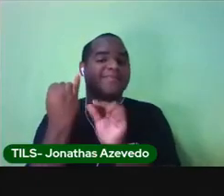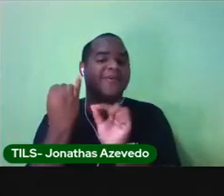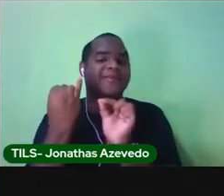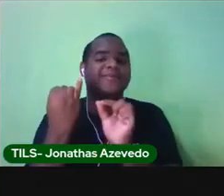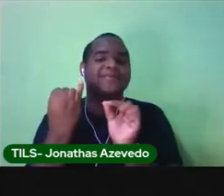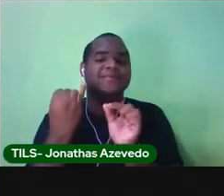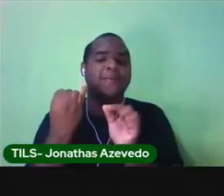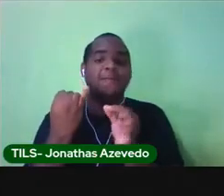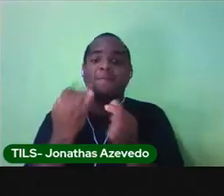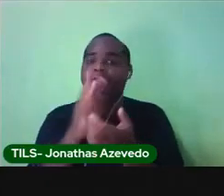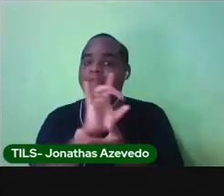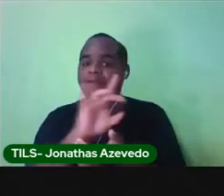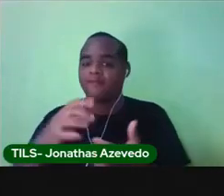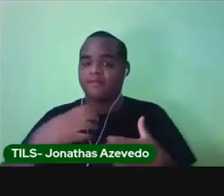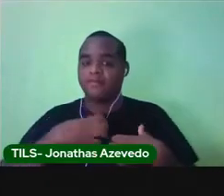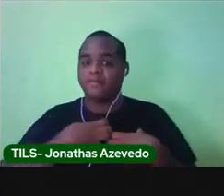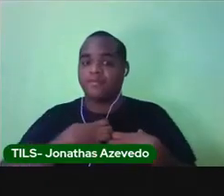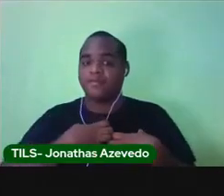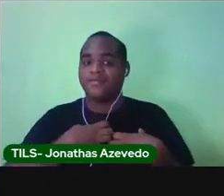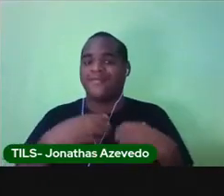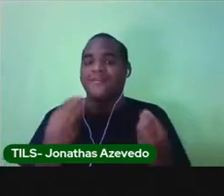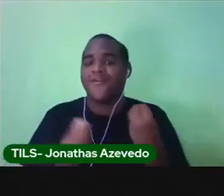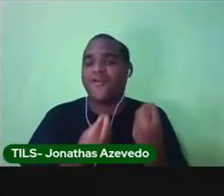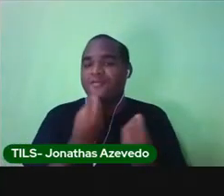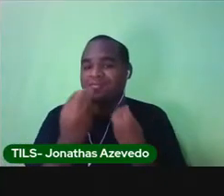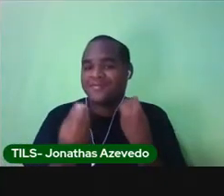Como você está se sentindo hoje?